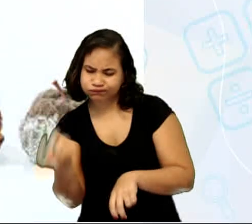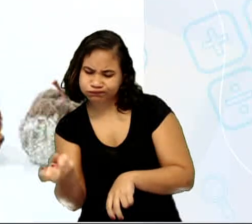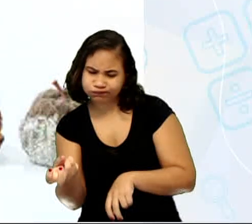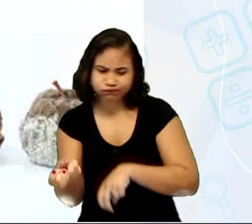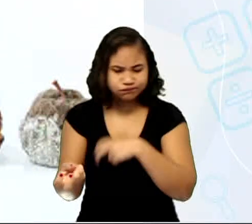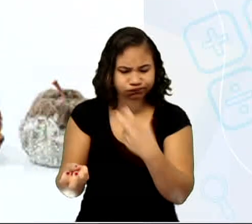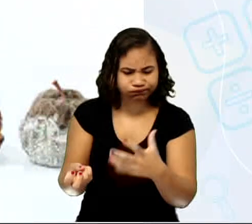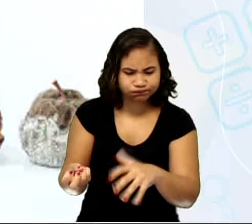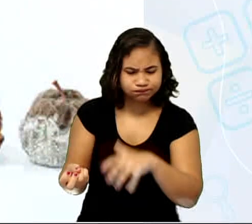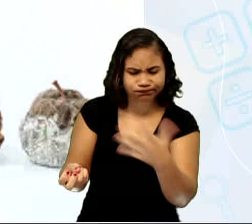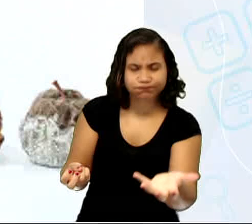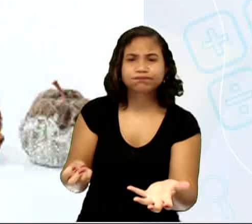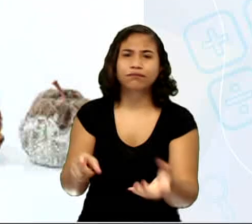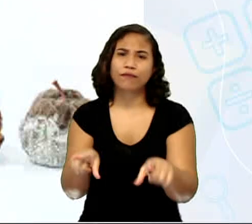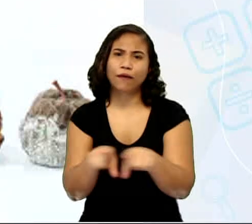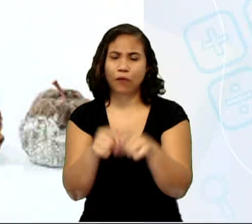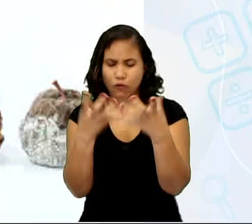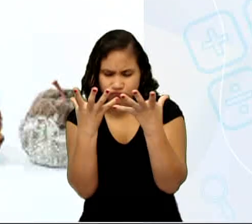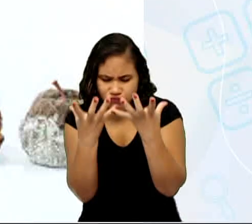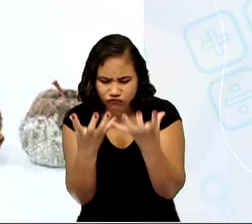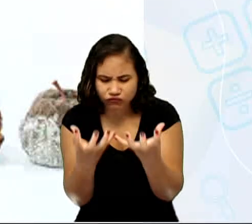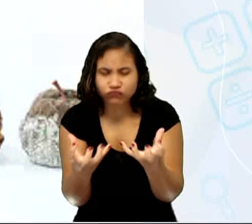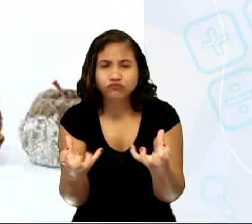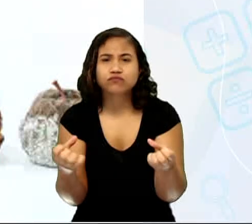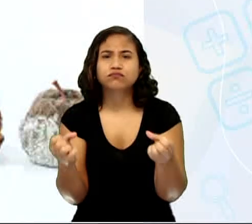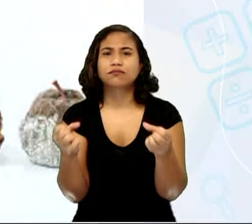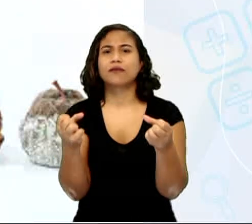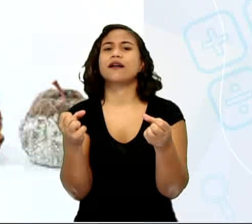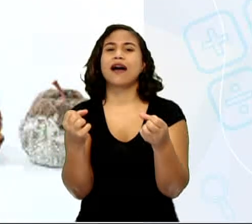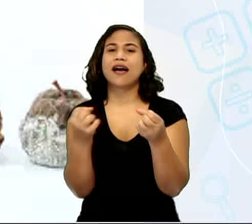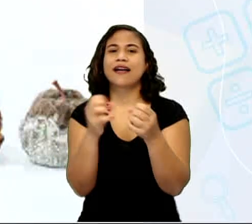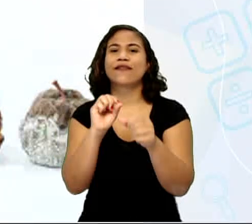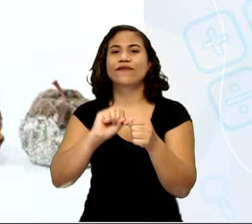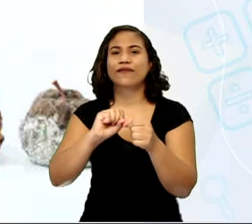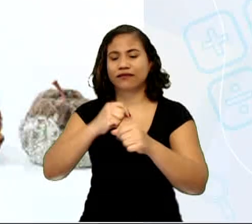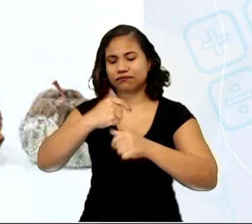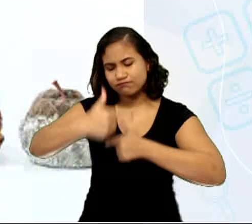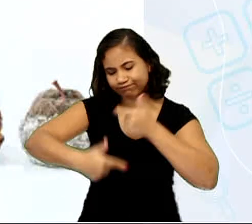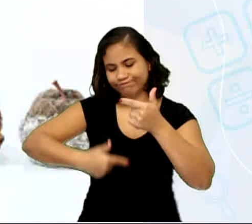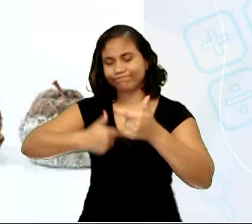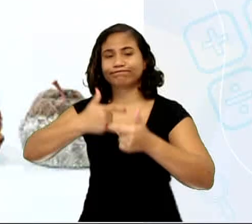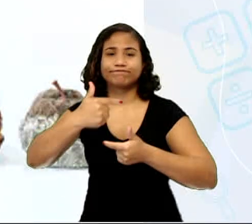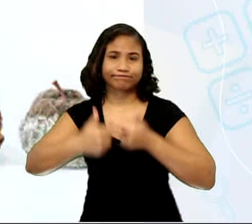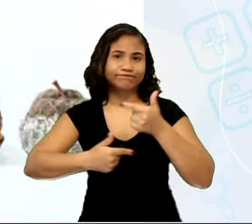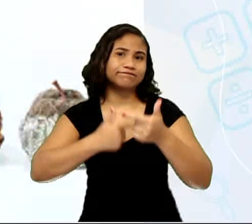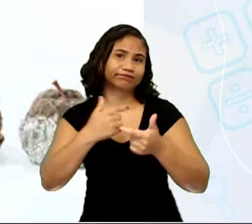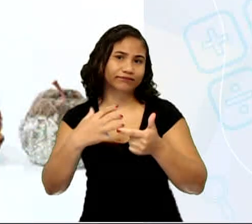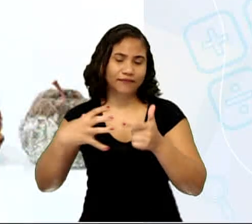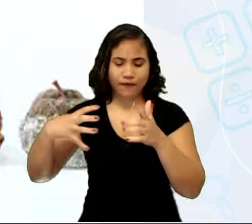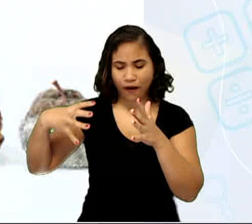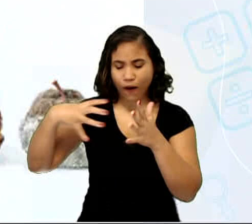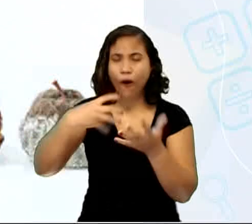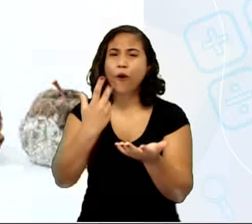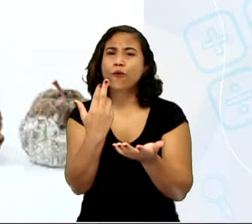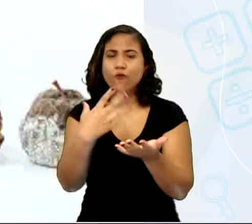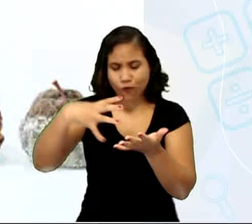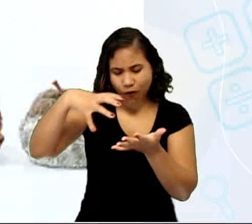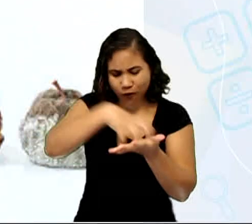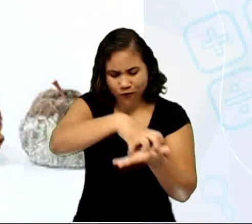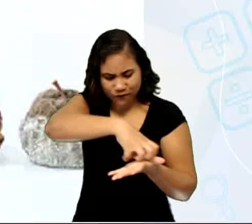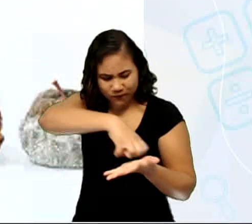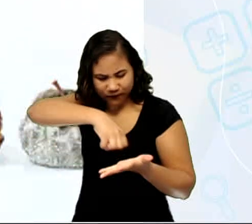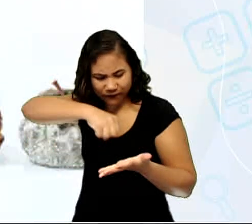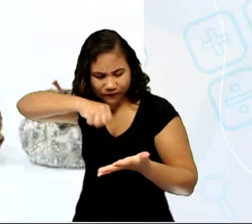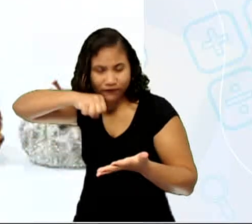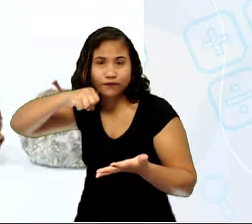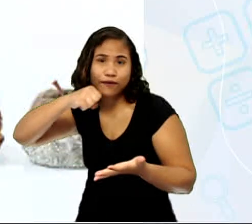decompositores realizam essa decomposição. Eles tiram desse material morto